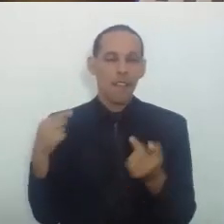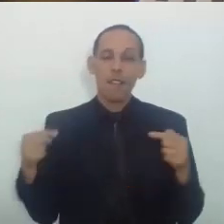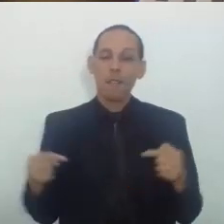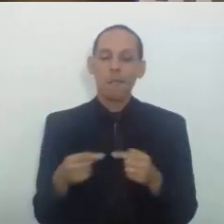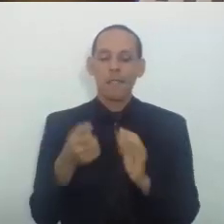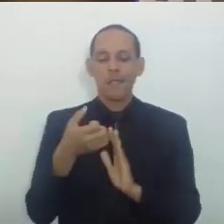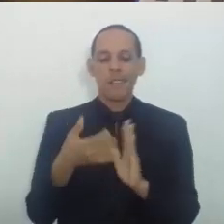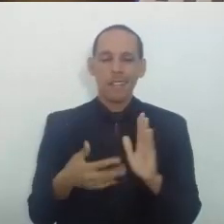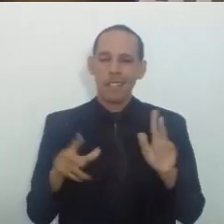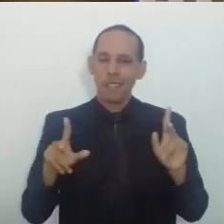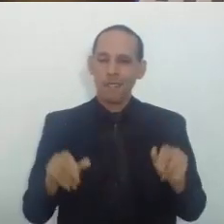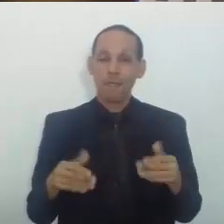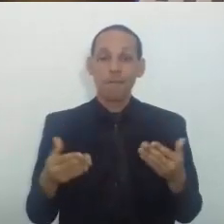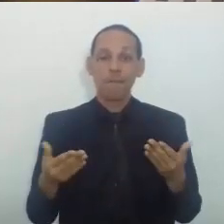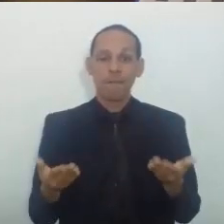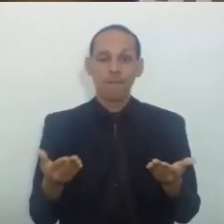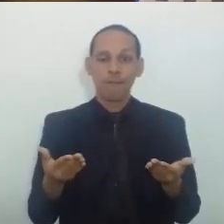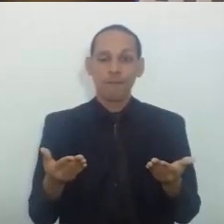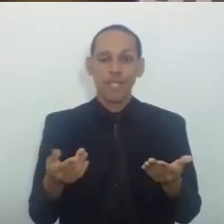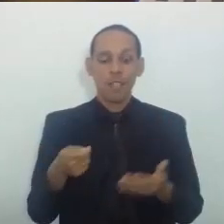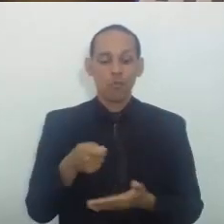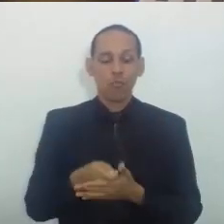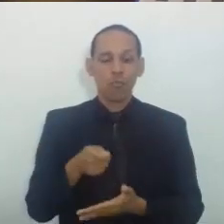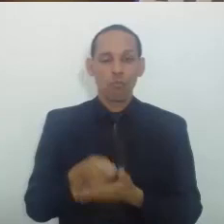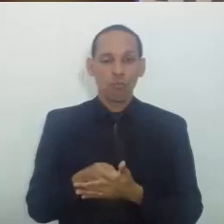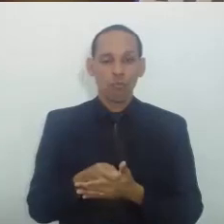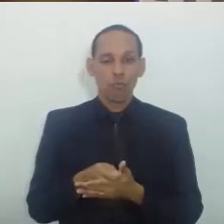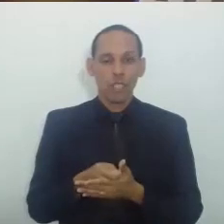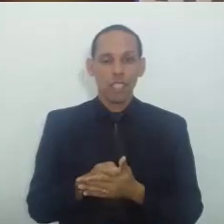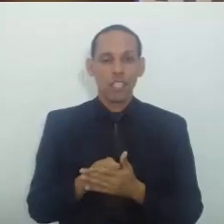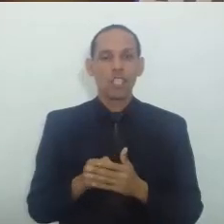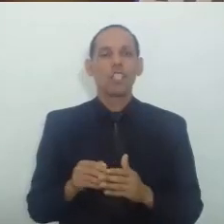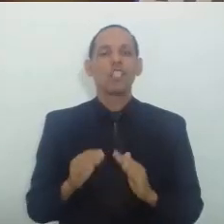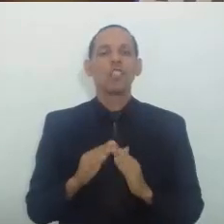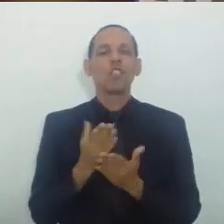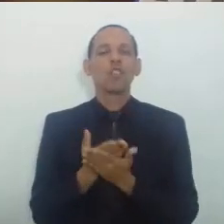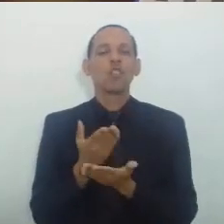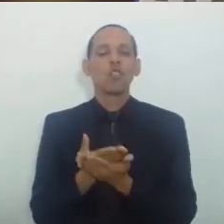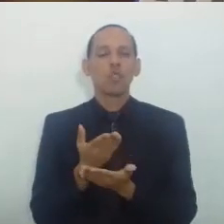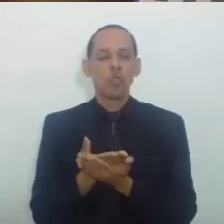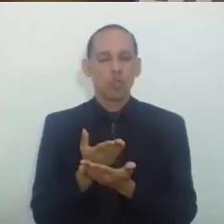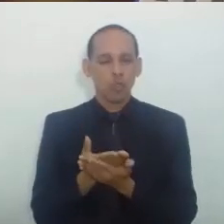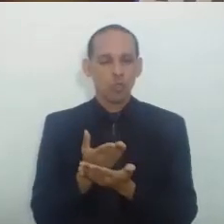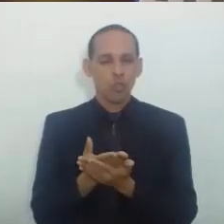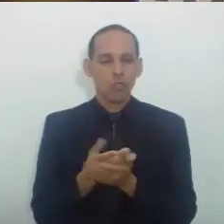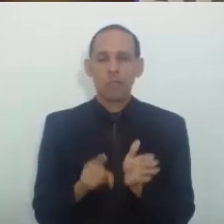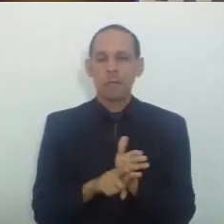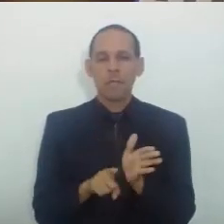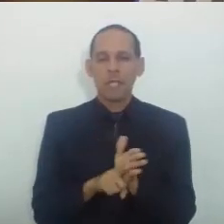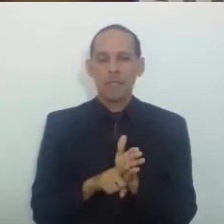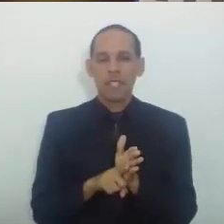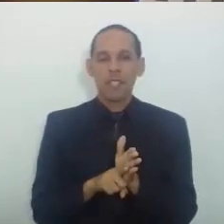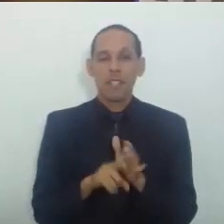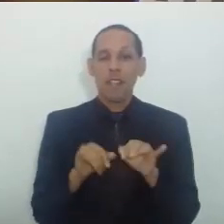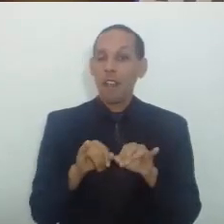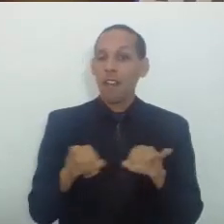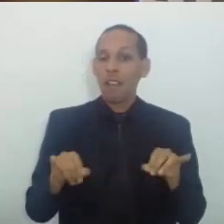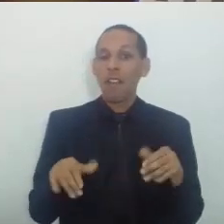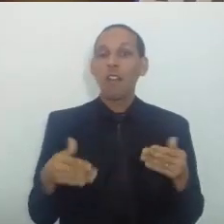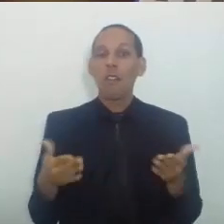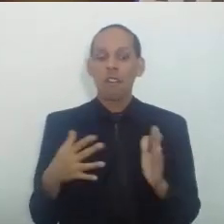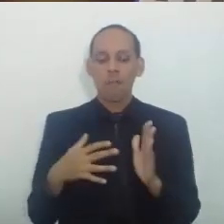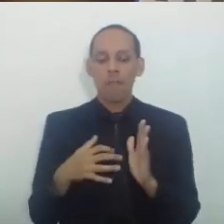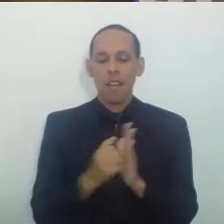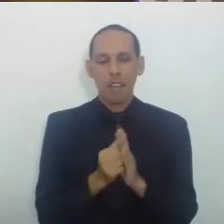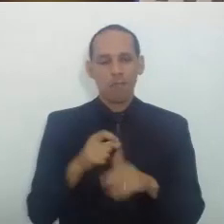que a comprovação Da escolaridade mínima Fosse comprovada No momento Da matrícula No referido Cuso de formação Que